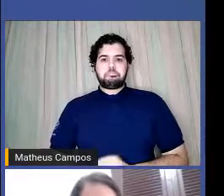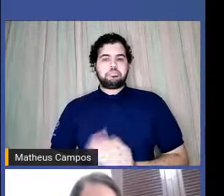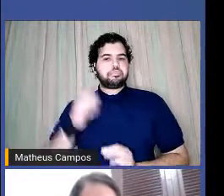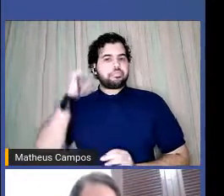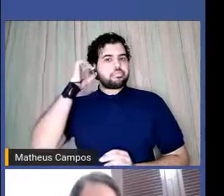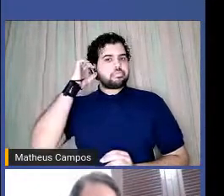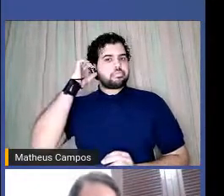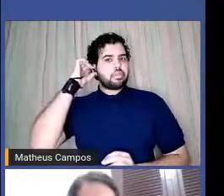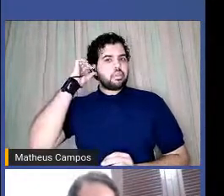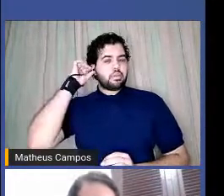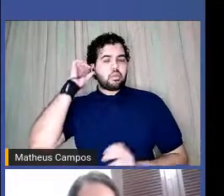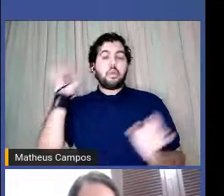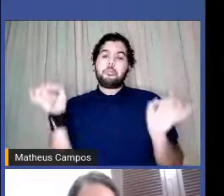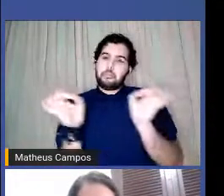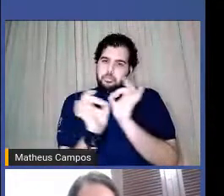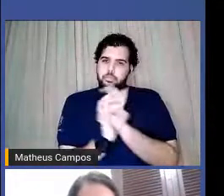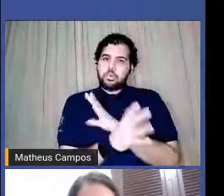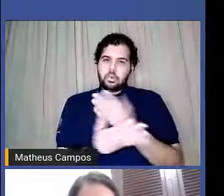Prontinho.